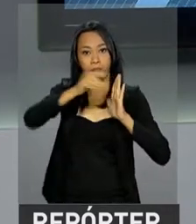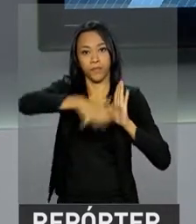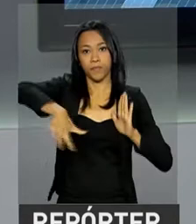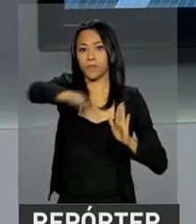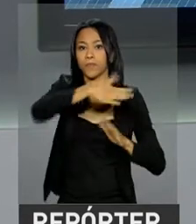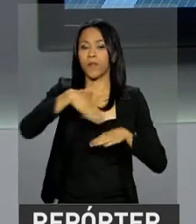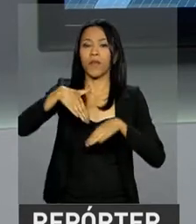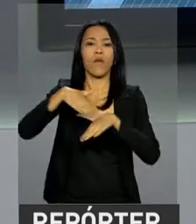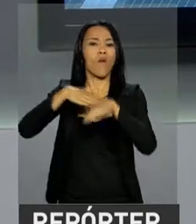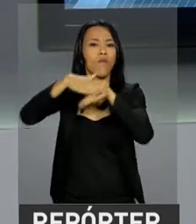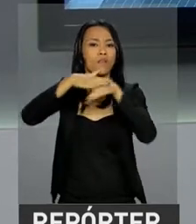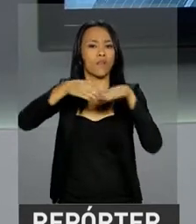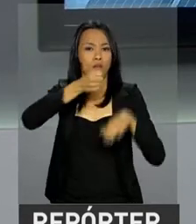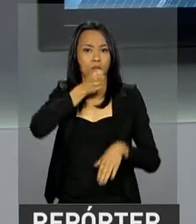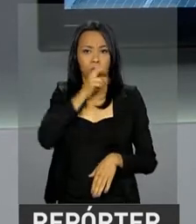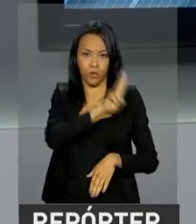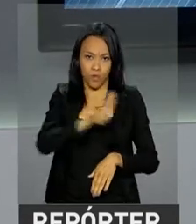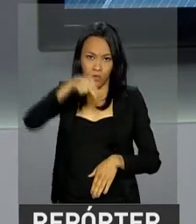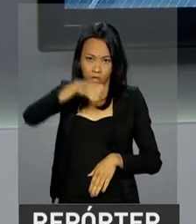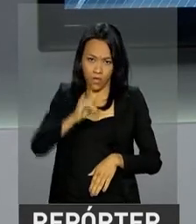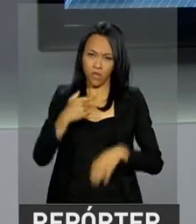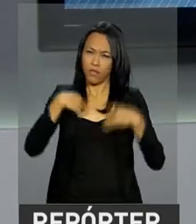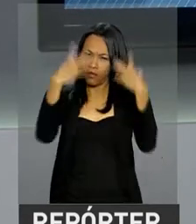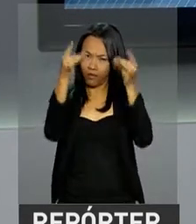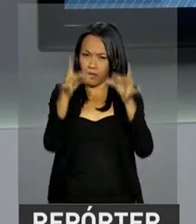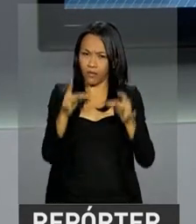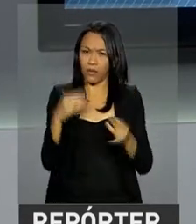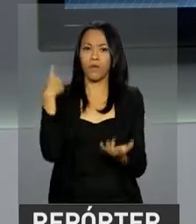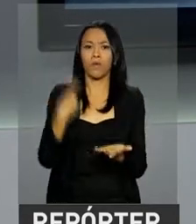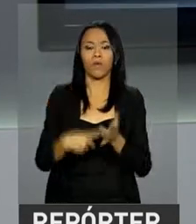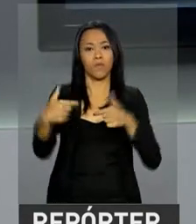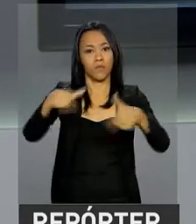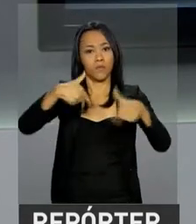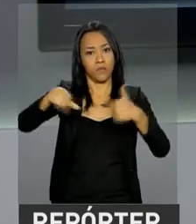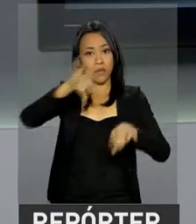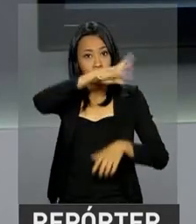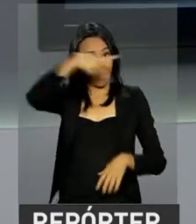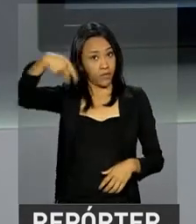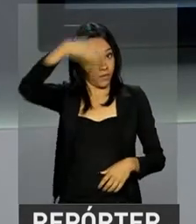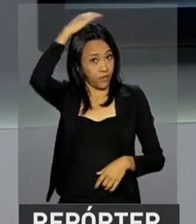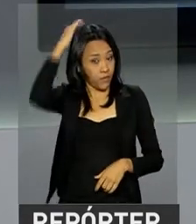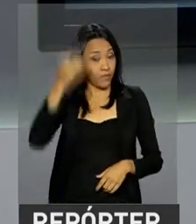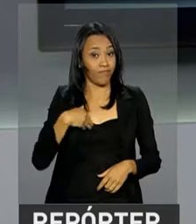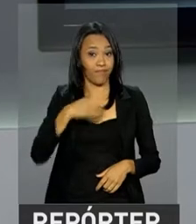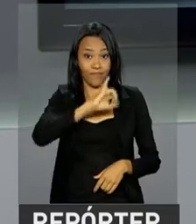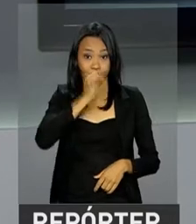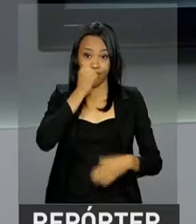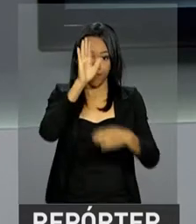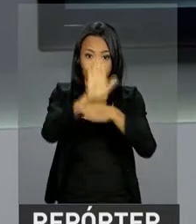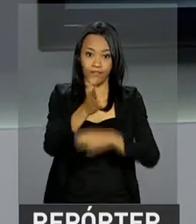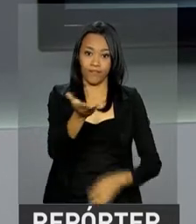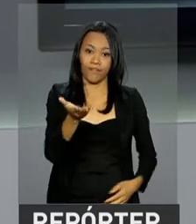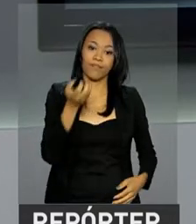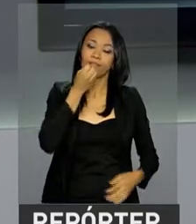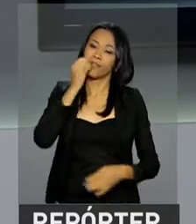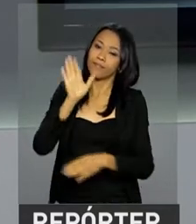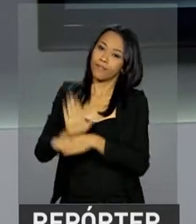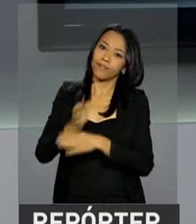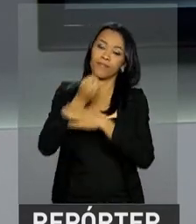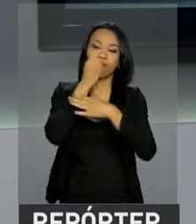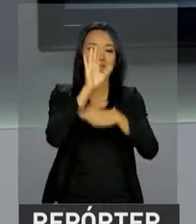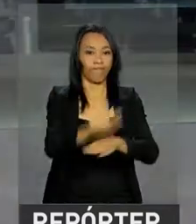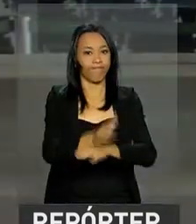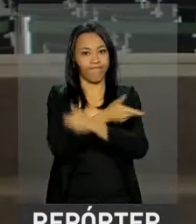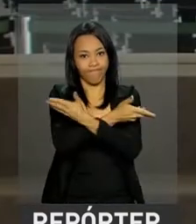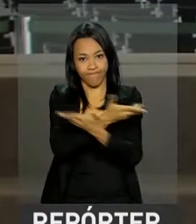repórter Ney Pereira. Ele traz detalhes da agenda do presidente Michel Temer. Olá Ney, boa tarde. Boa tarde Thaísa, boa